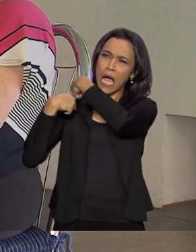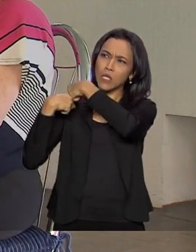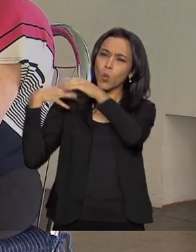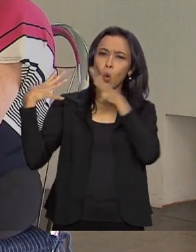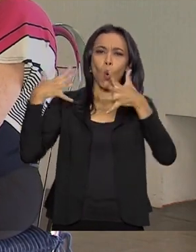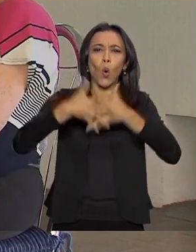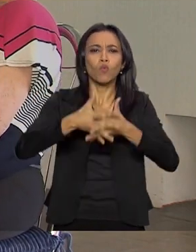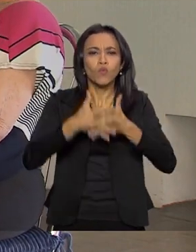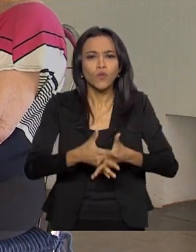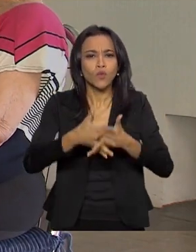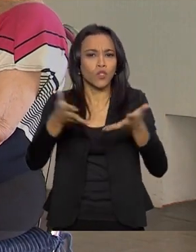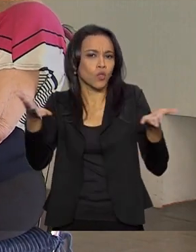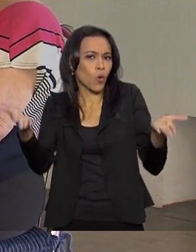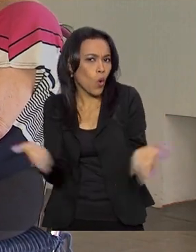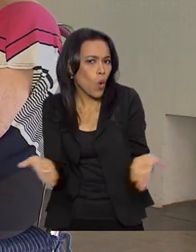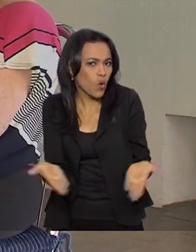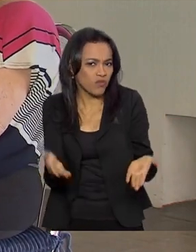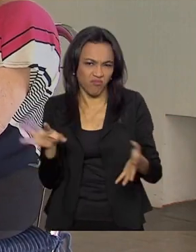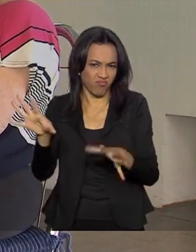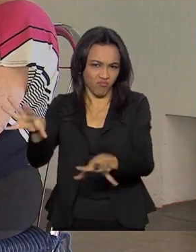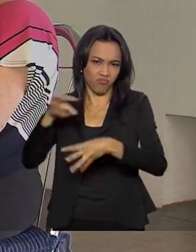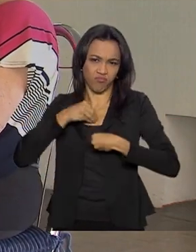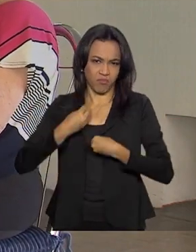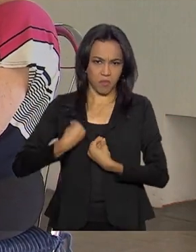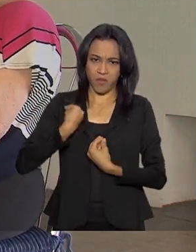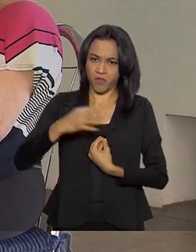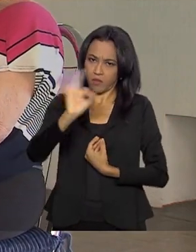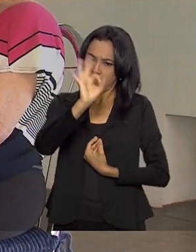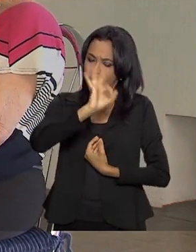passado com o presente? Não, eu não trago isso para a minha vida.